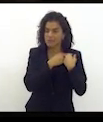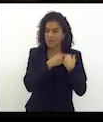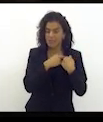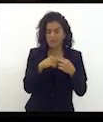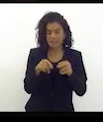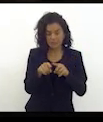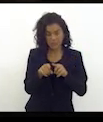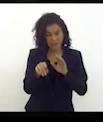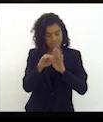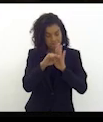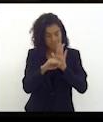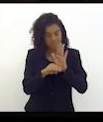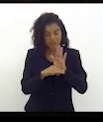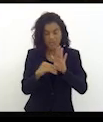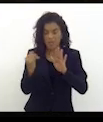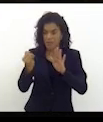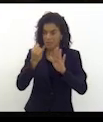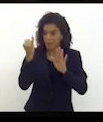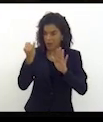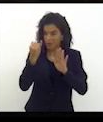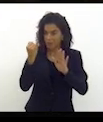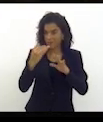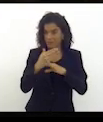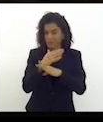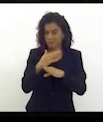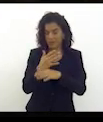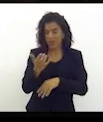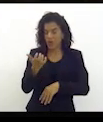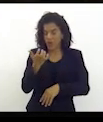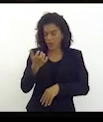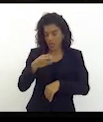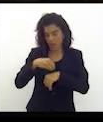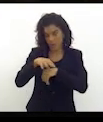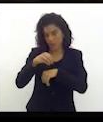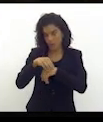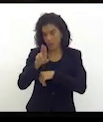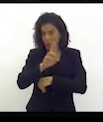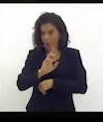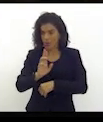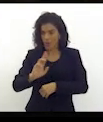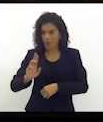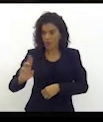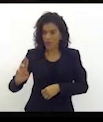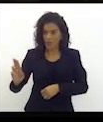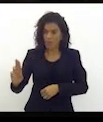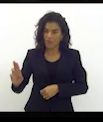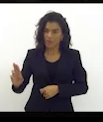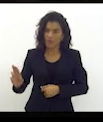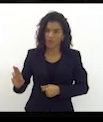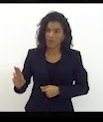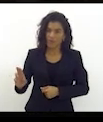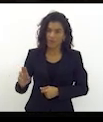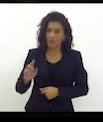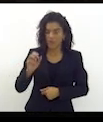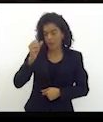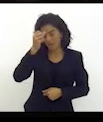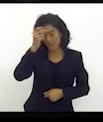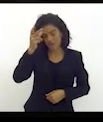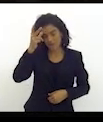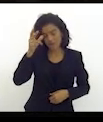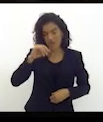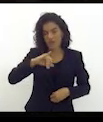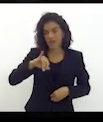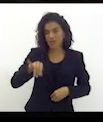trouxe pautas relevantes para a cidade, eu quero dar o nome daquele centro tecnológico, centro tecnológico prefeito José